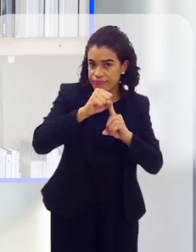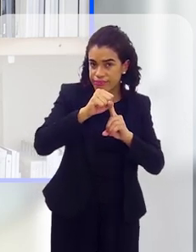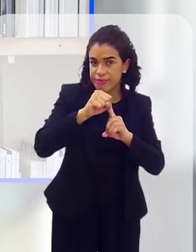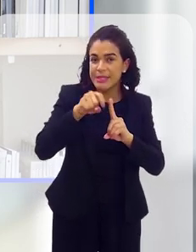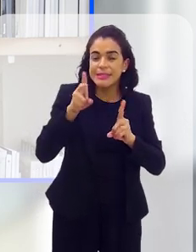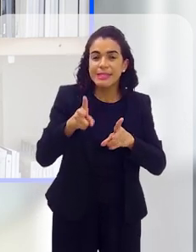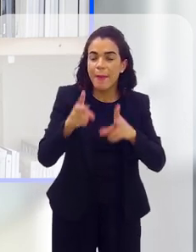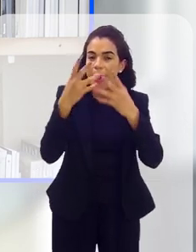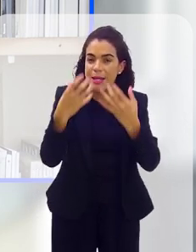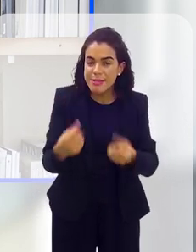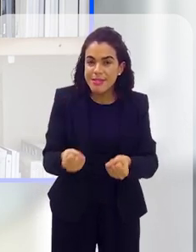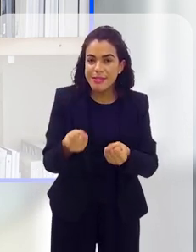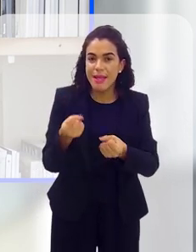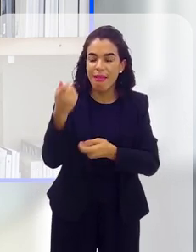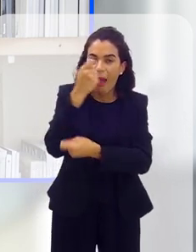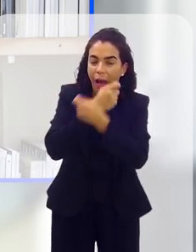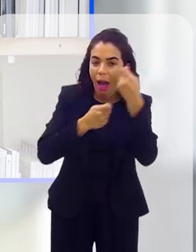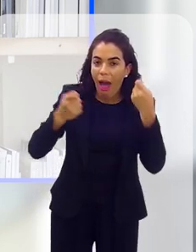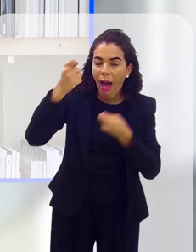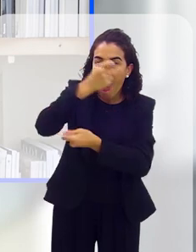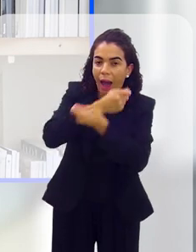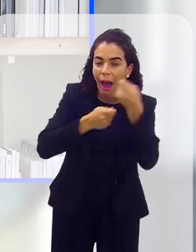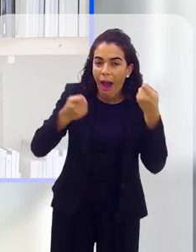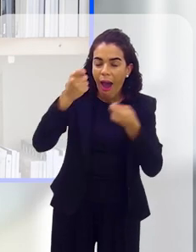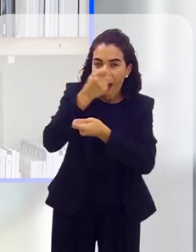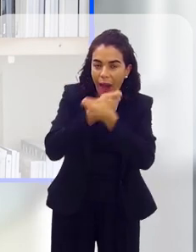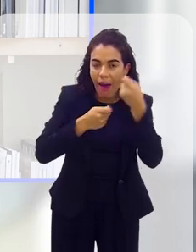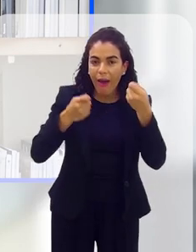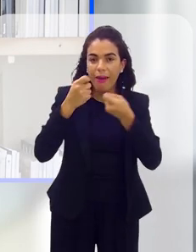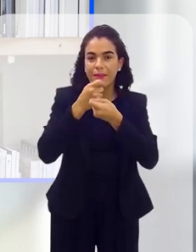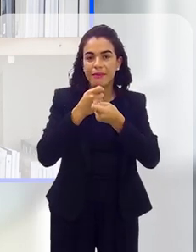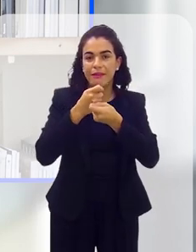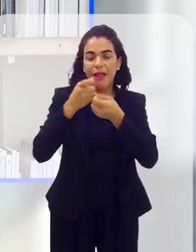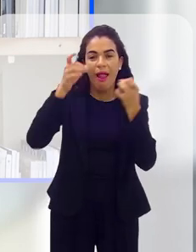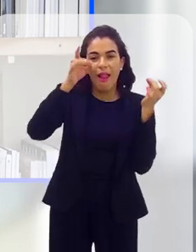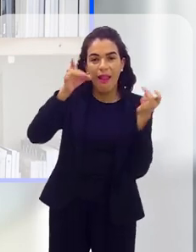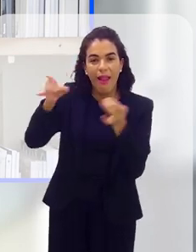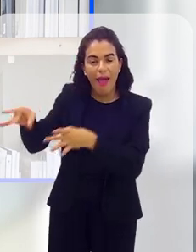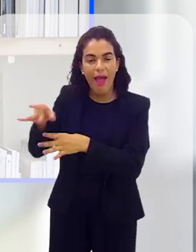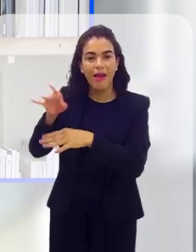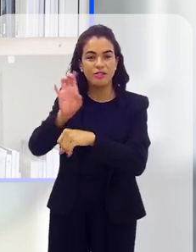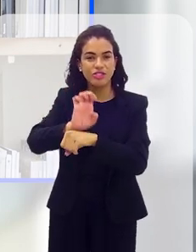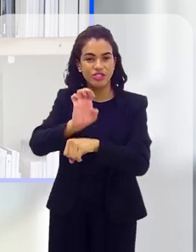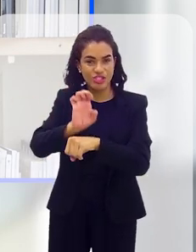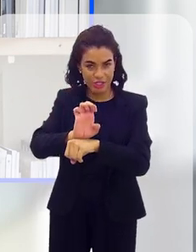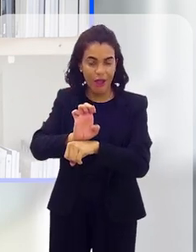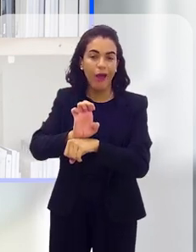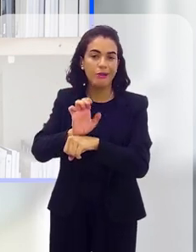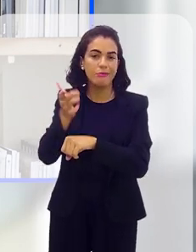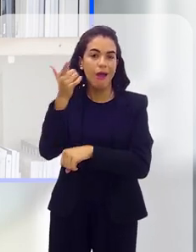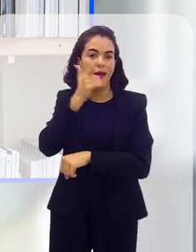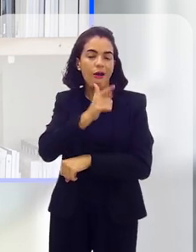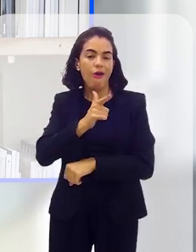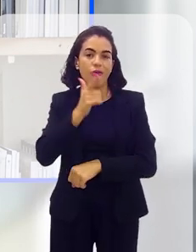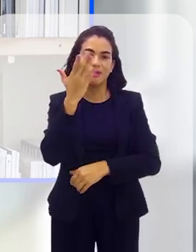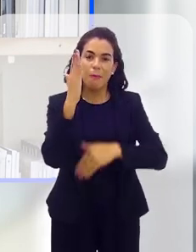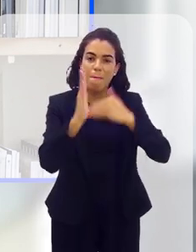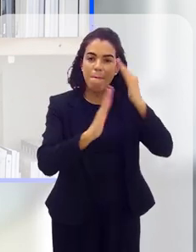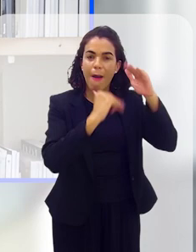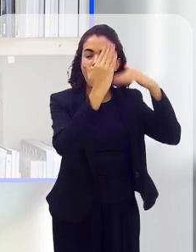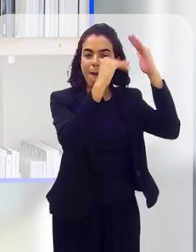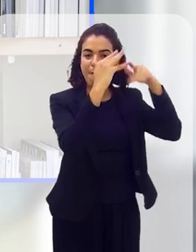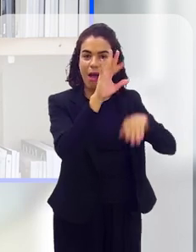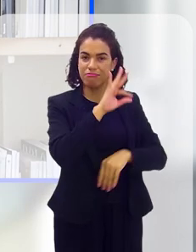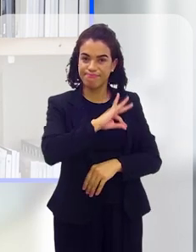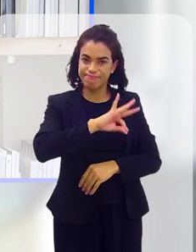sempre, caem naquela promessa do emprego, saem dos seus estados para poder conquistar um